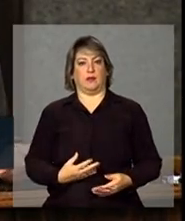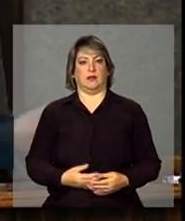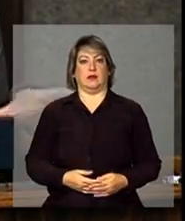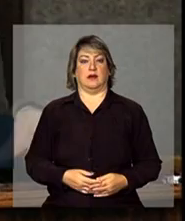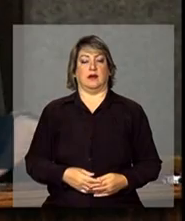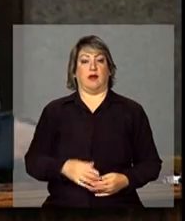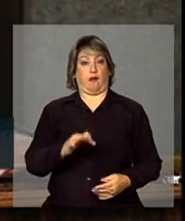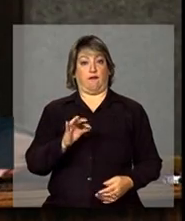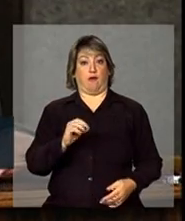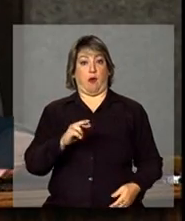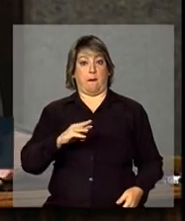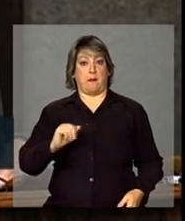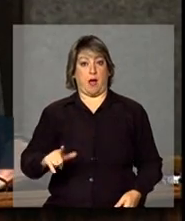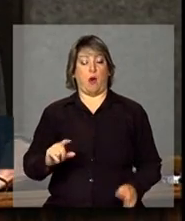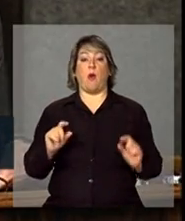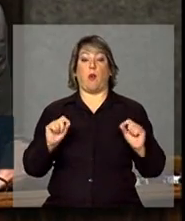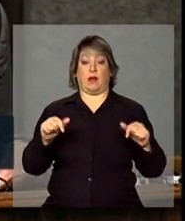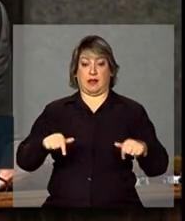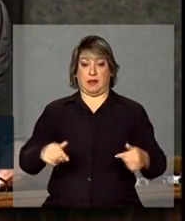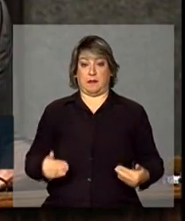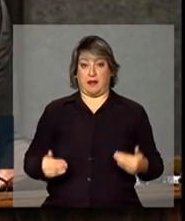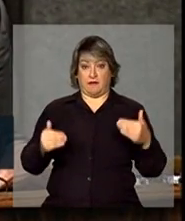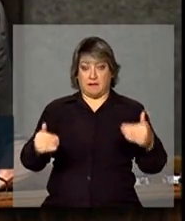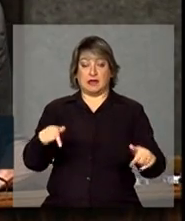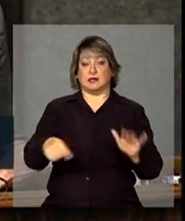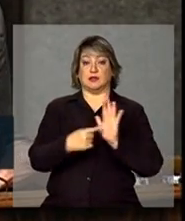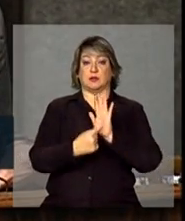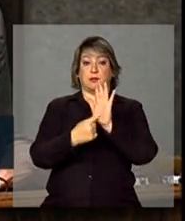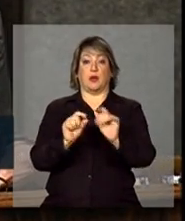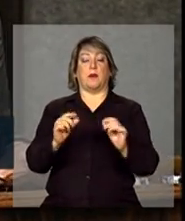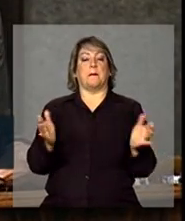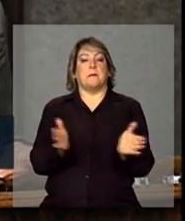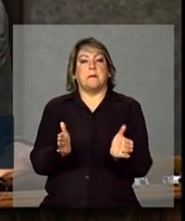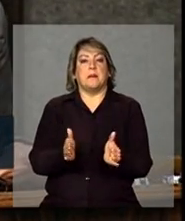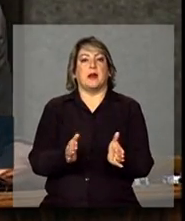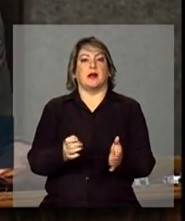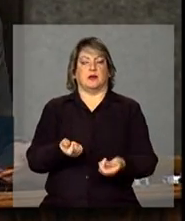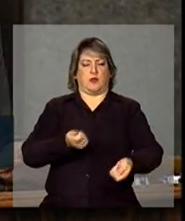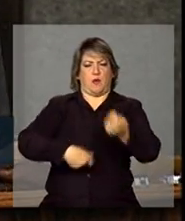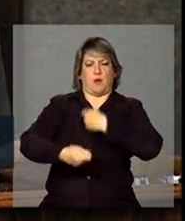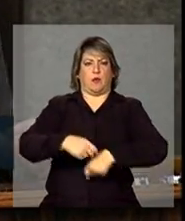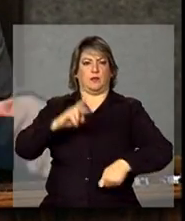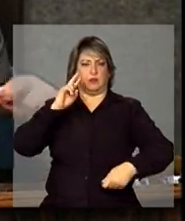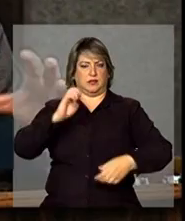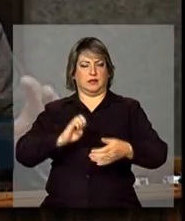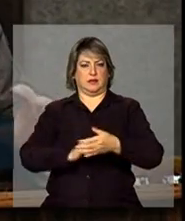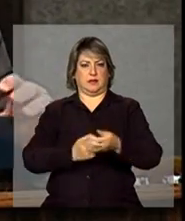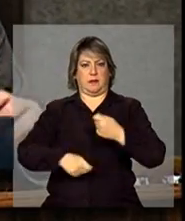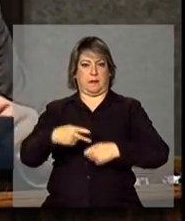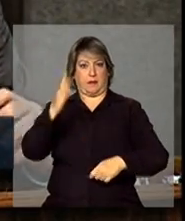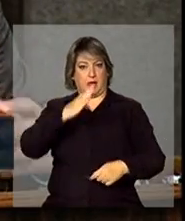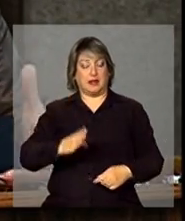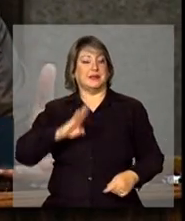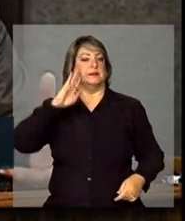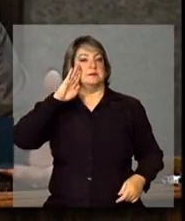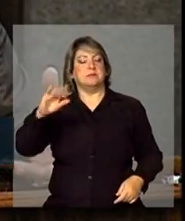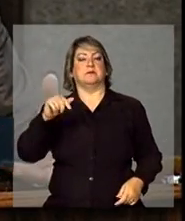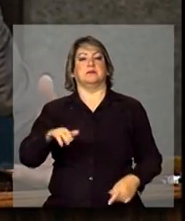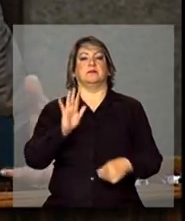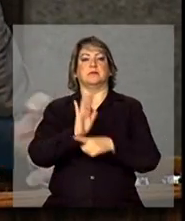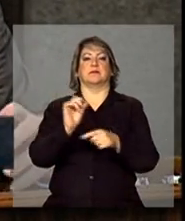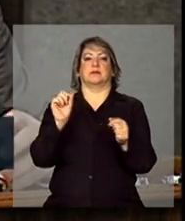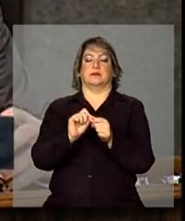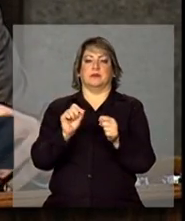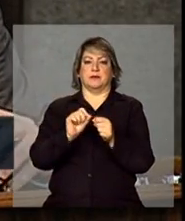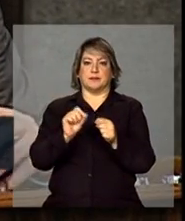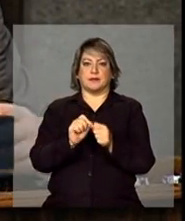para frente, quer dizer, o que isso mostra é que os pequenos empreendedores brasileiros foram cruciais na construção